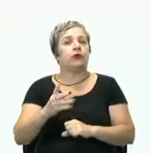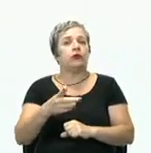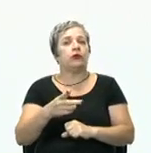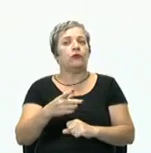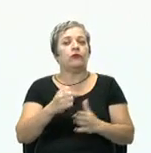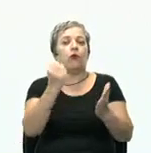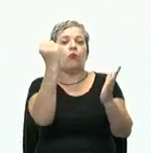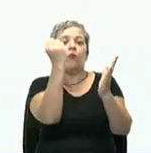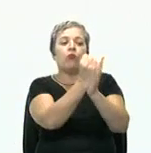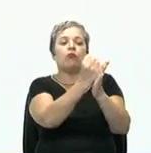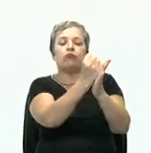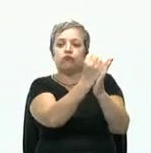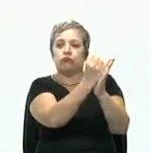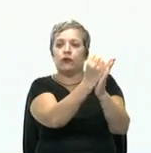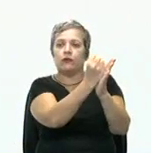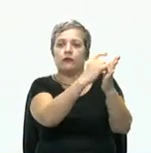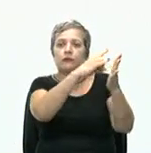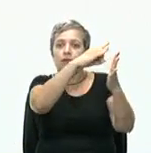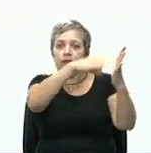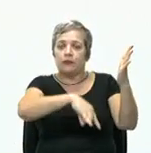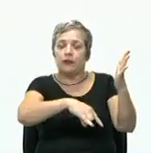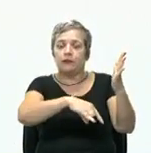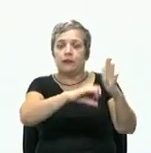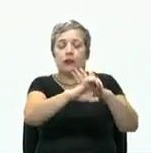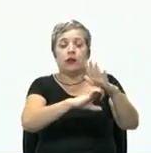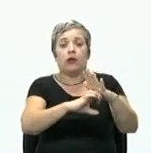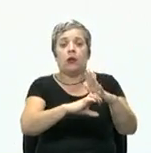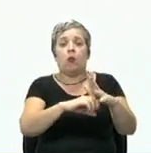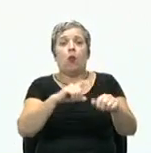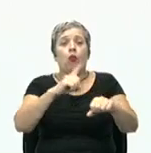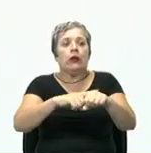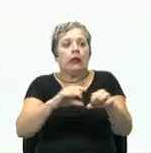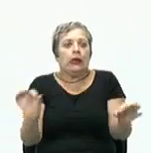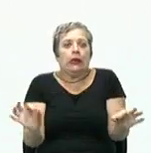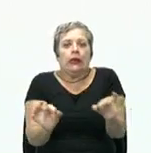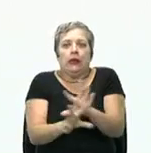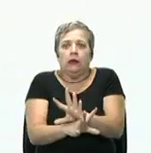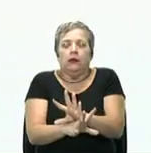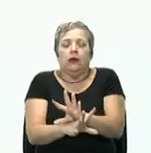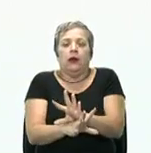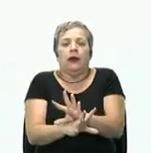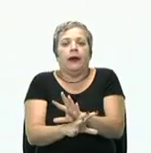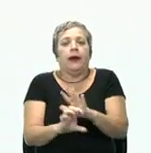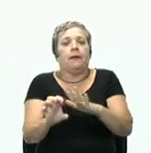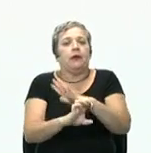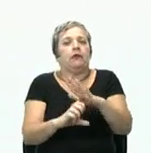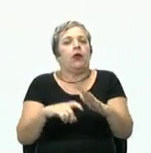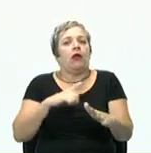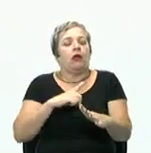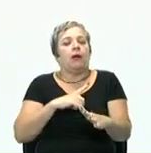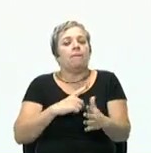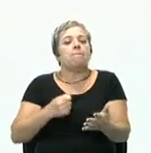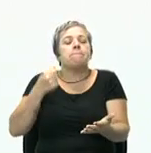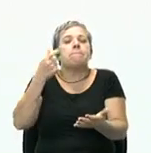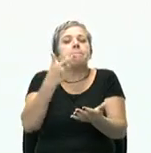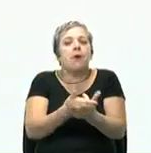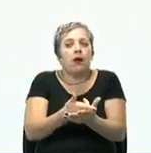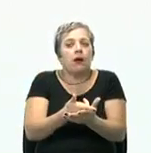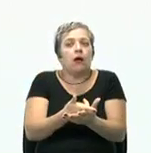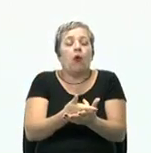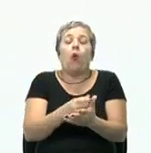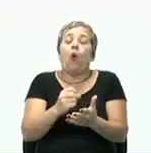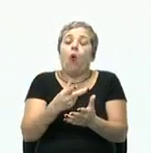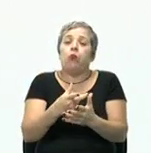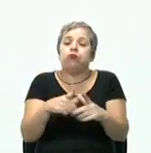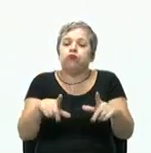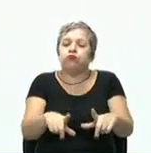no contrato social da empresa. O prazo está acabando. Após esse prazo, a empresa poderá ser multada e até mesmo ter sua licença